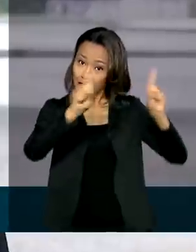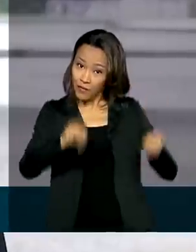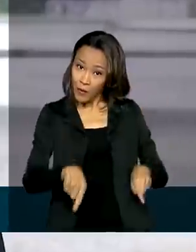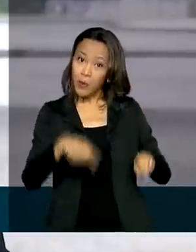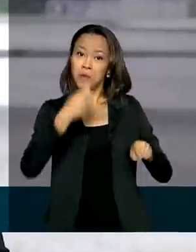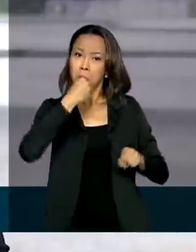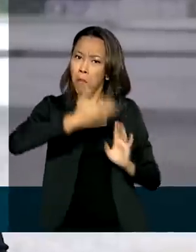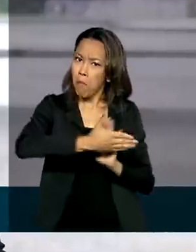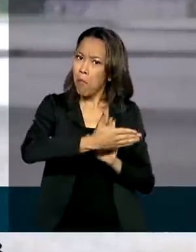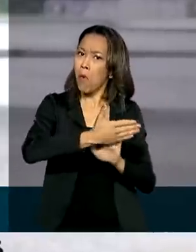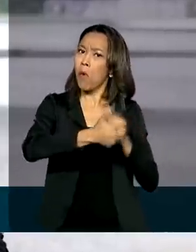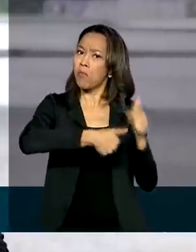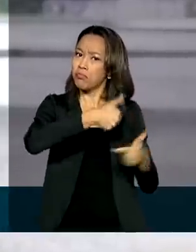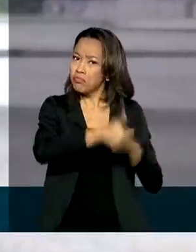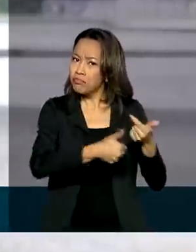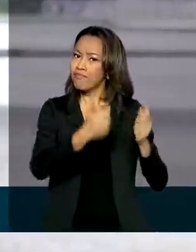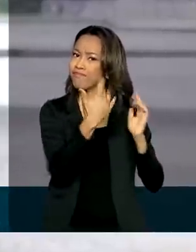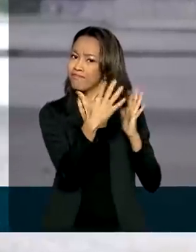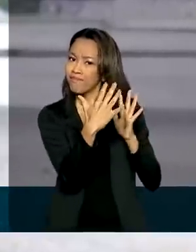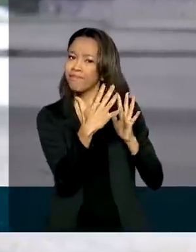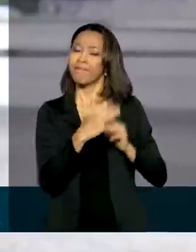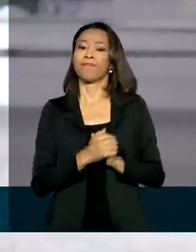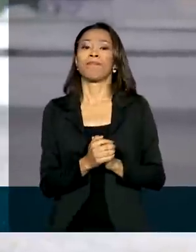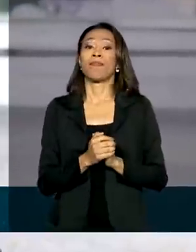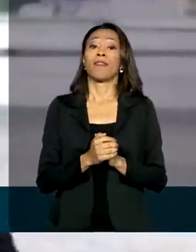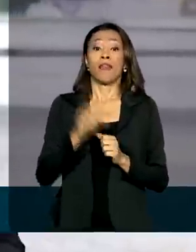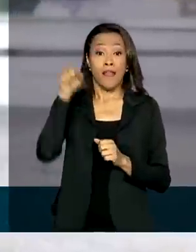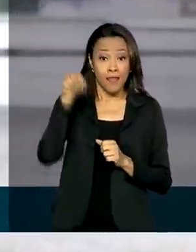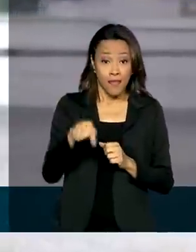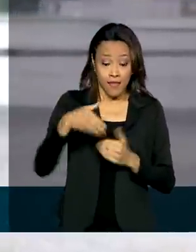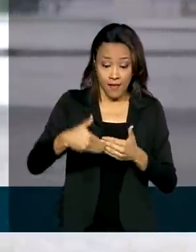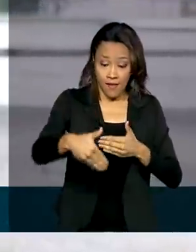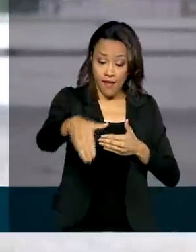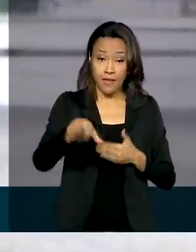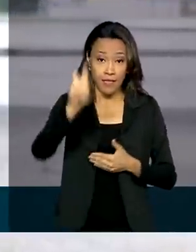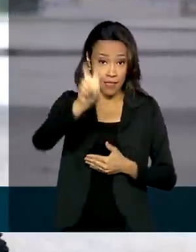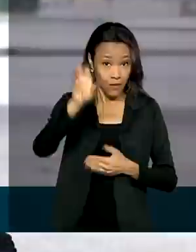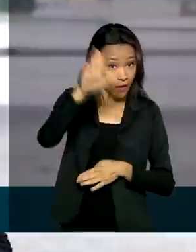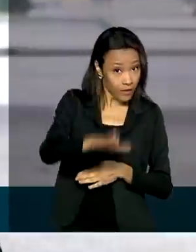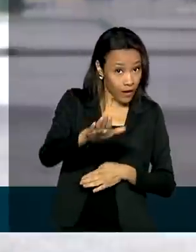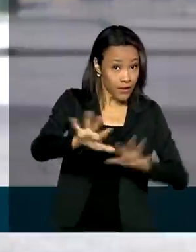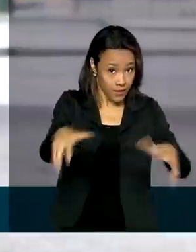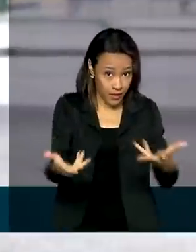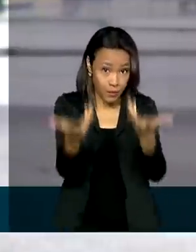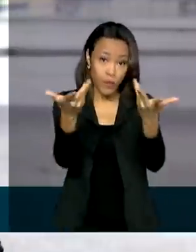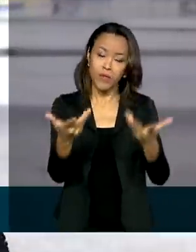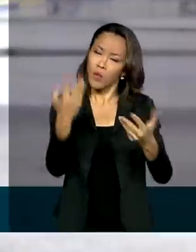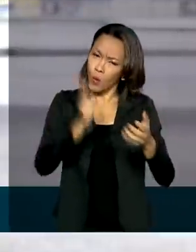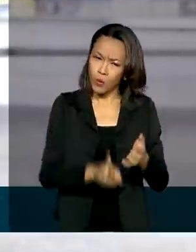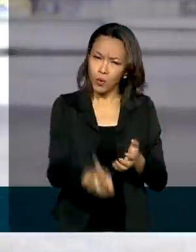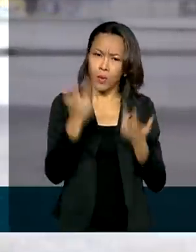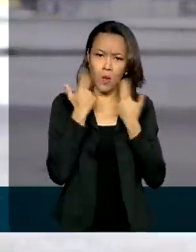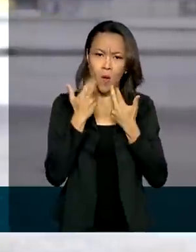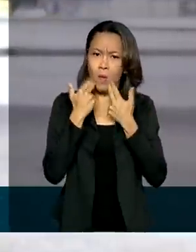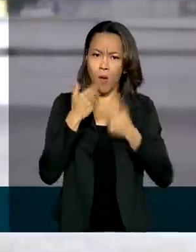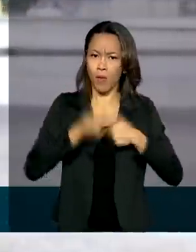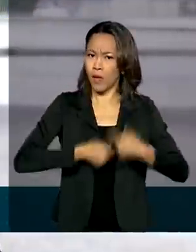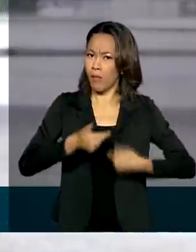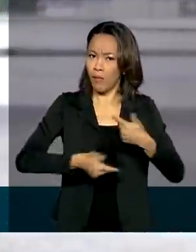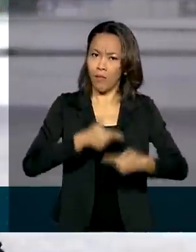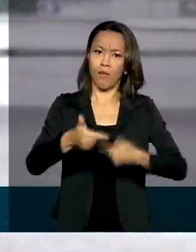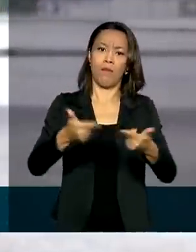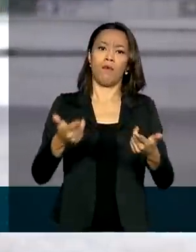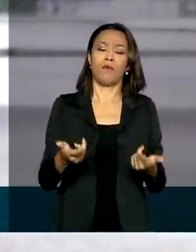bom desempenho na função. Antes dessa cerimônia, às cinco da tarde, a agenda do presidente segue aí normalmente. Daqui a pouquinho ele vai